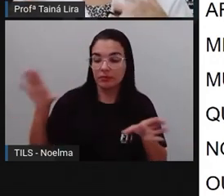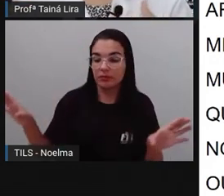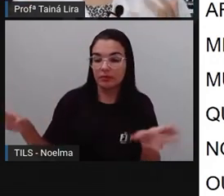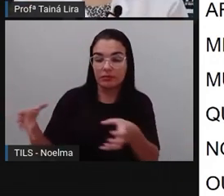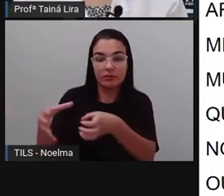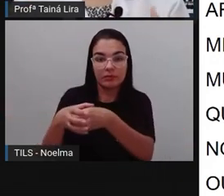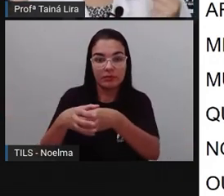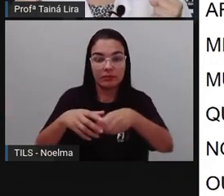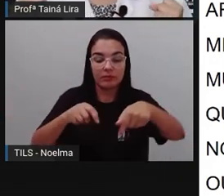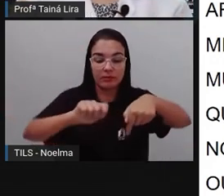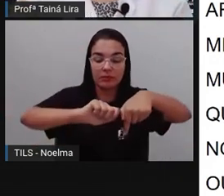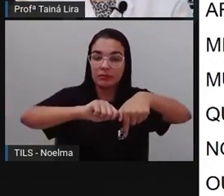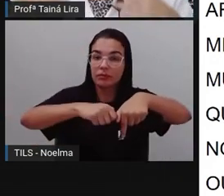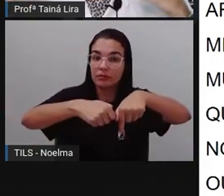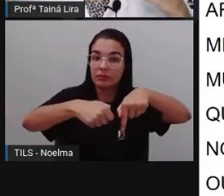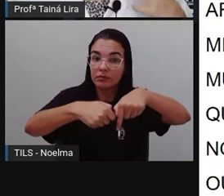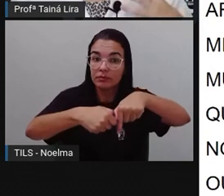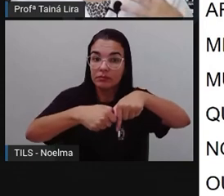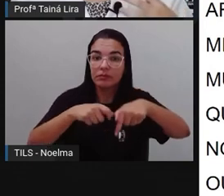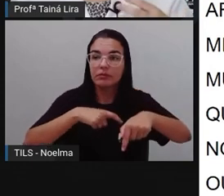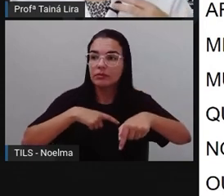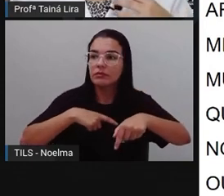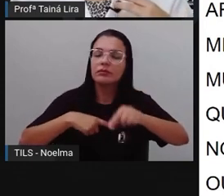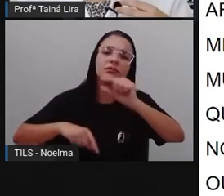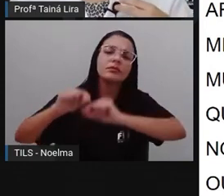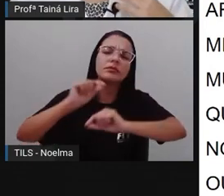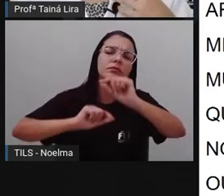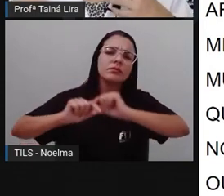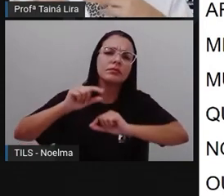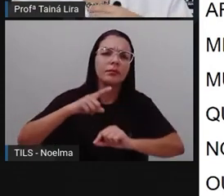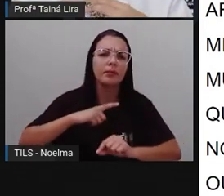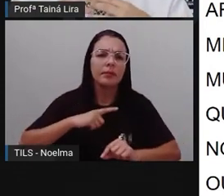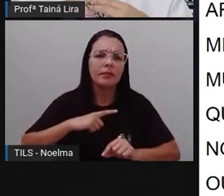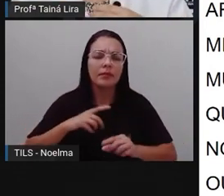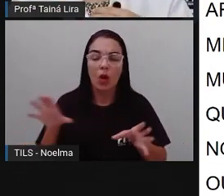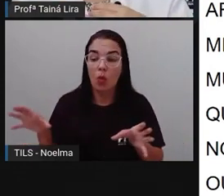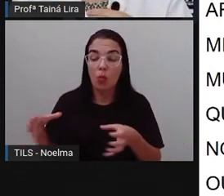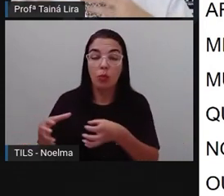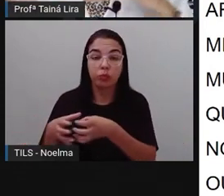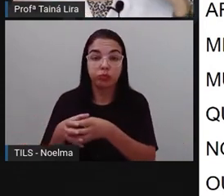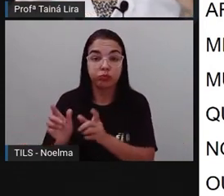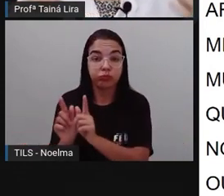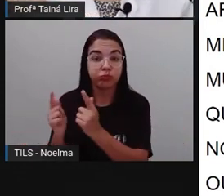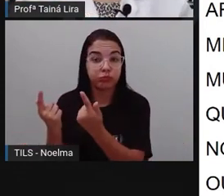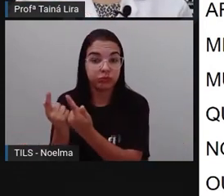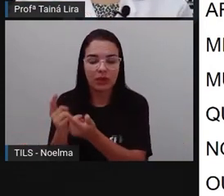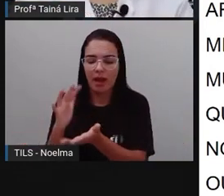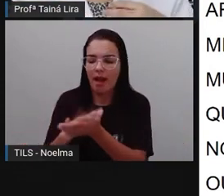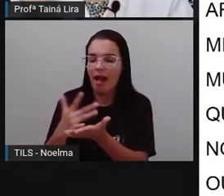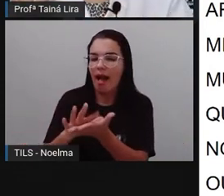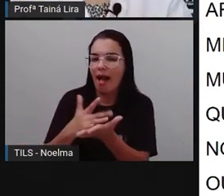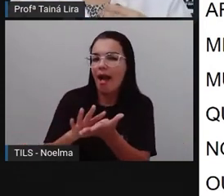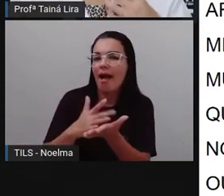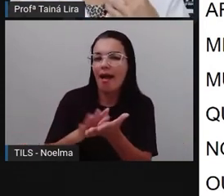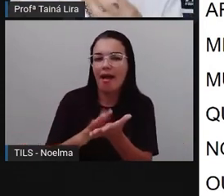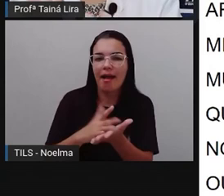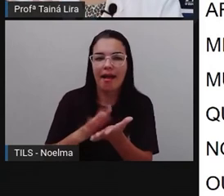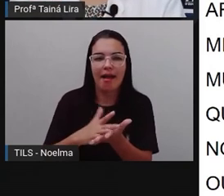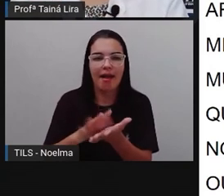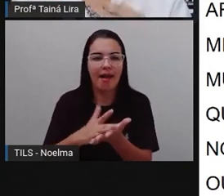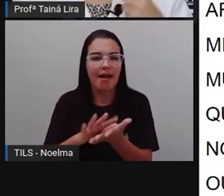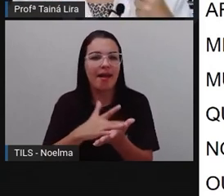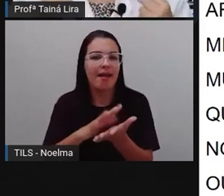remanescente, certo? E lá, temos o grupo Quixabeira da Matinha, que traz essa